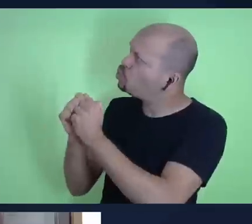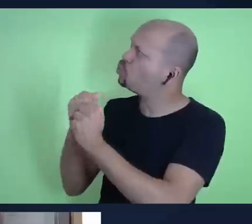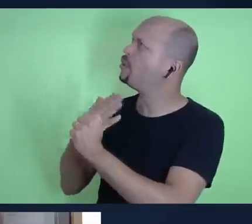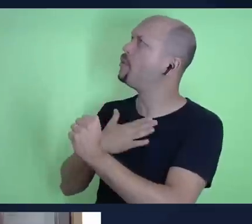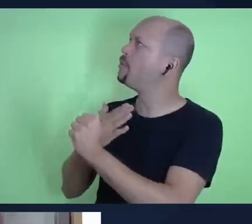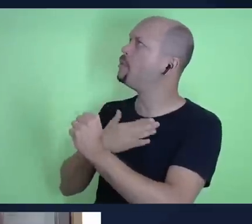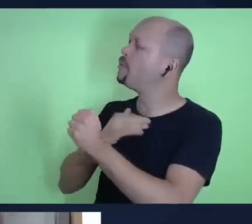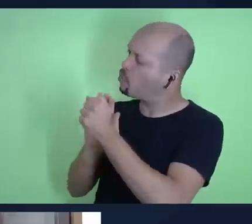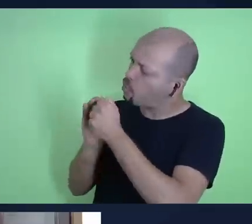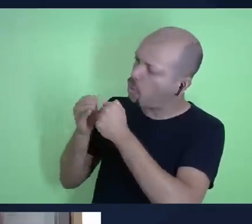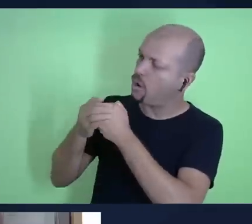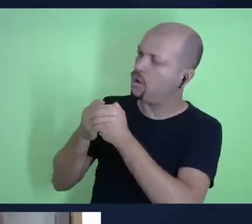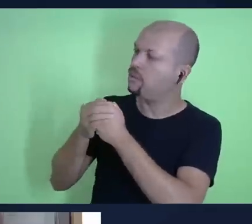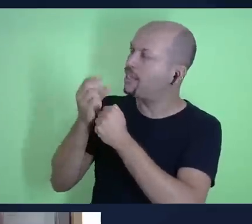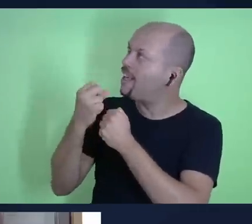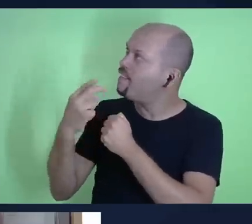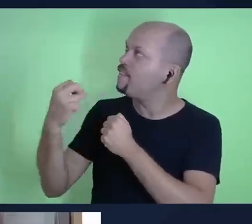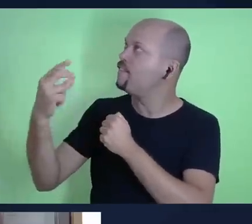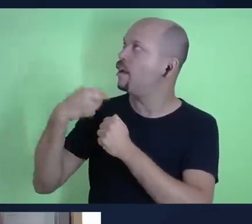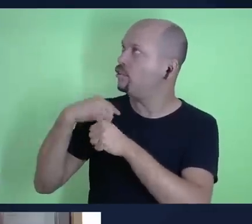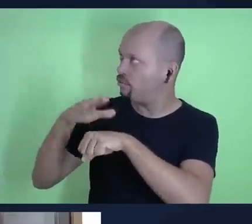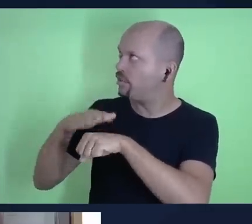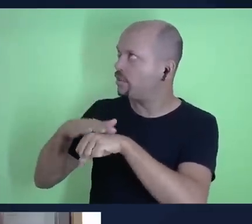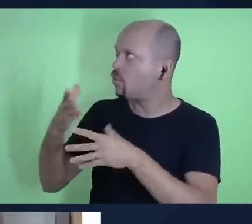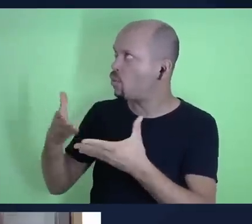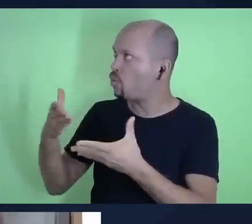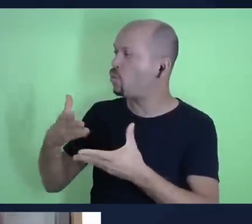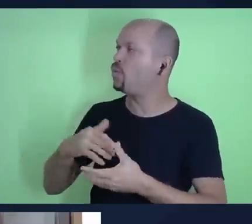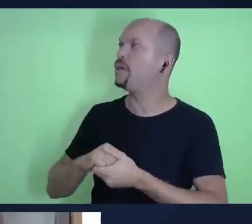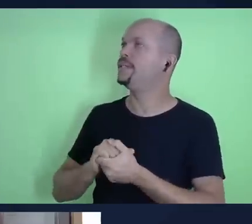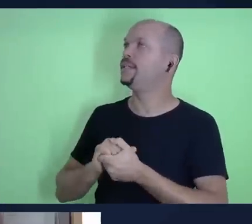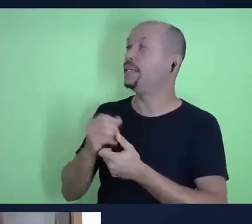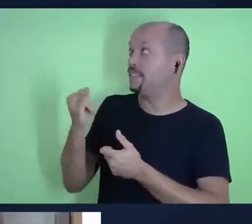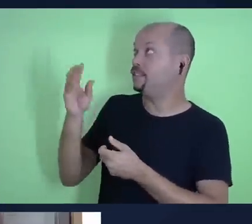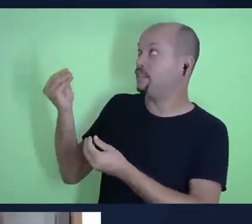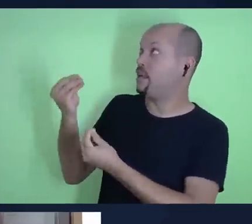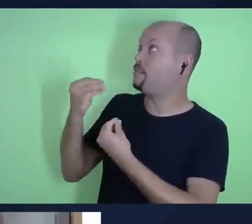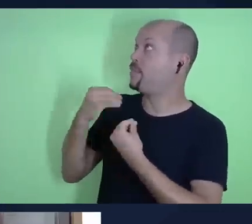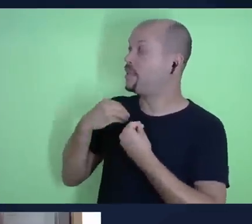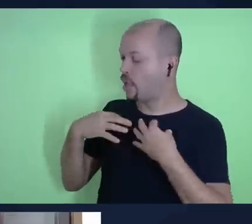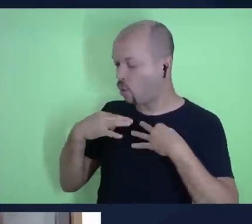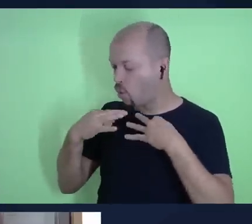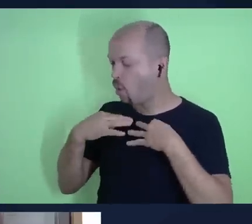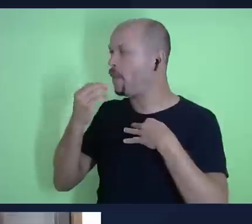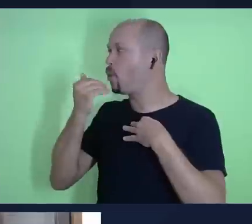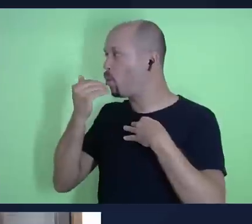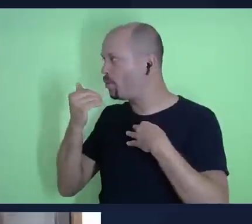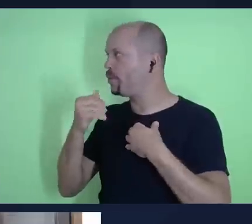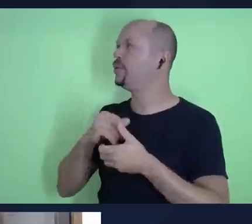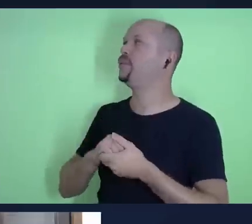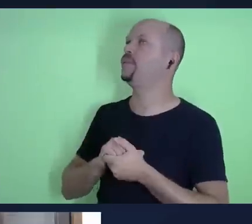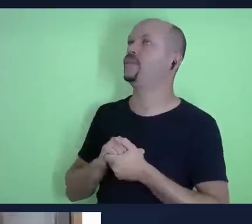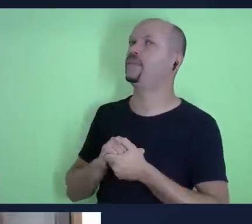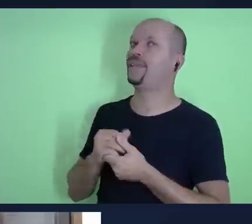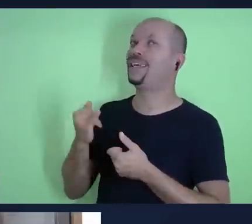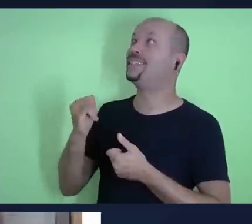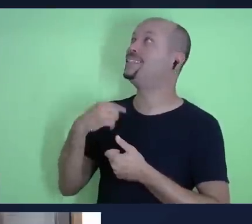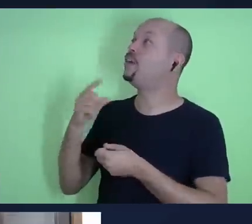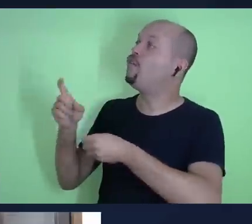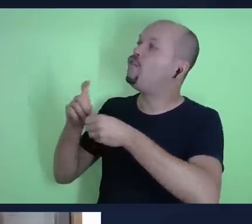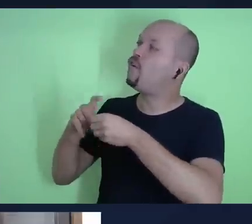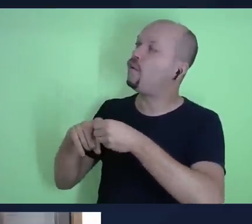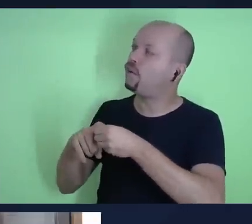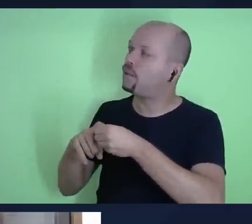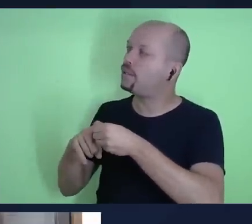guardares nessa viagem que estou fazendo, se me deres roupa e comida, e se eu voltar são e